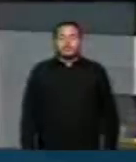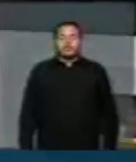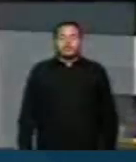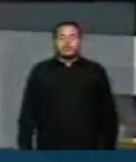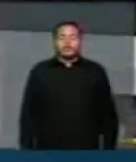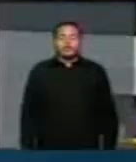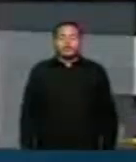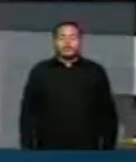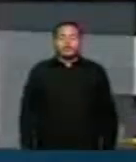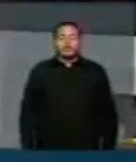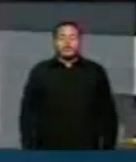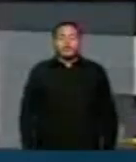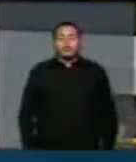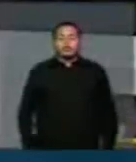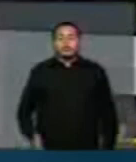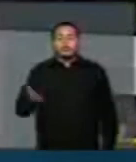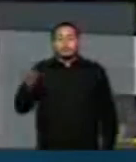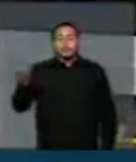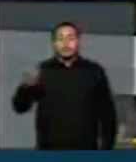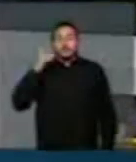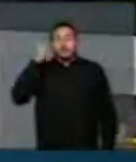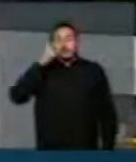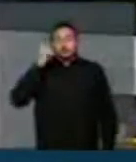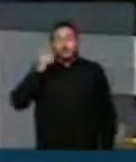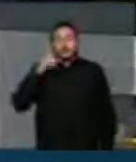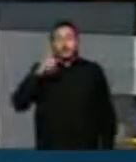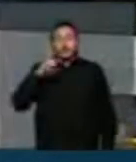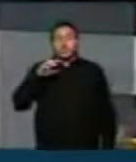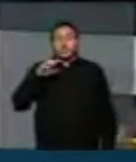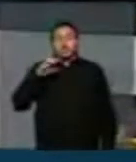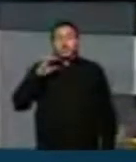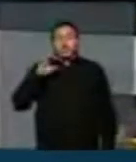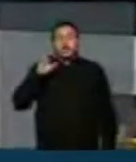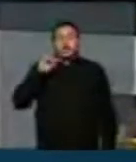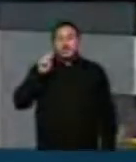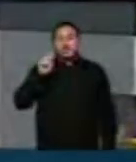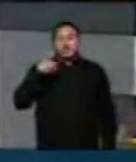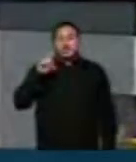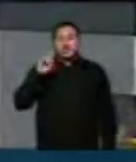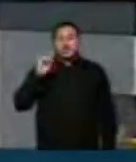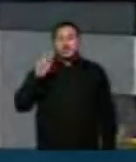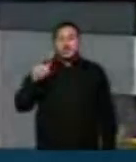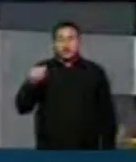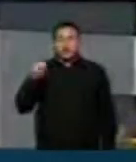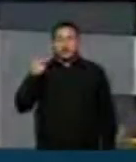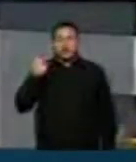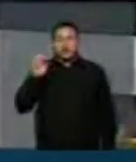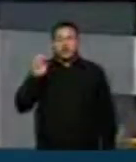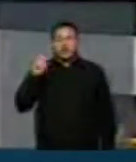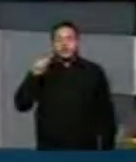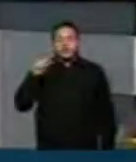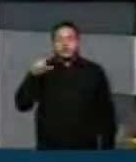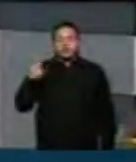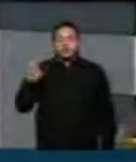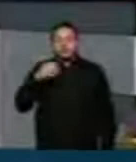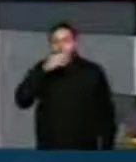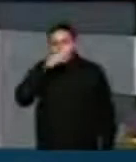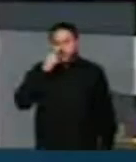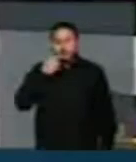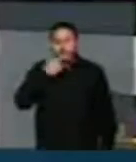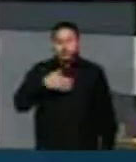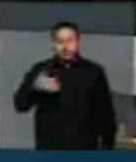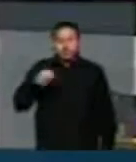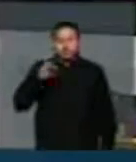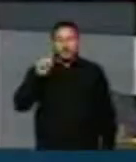Com a palavra, deputado Jandira Feghali, se esquecendo daqui a pouco teremos o grande expediente com o deputado Francisco Floriano